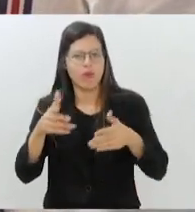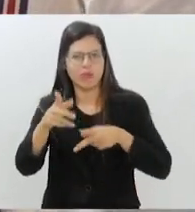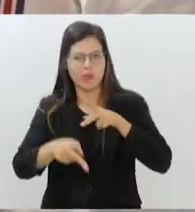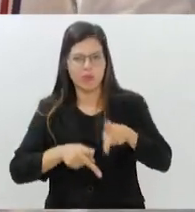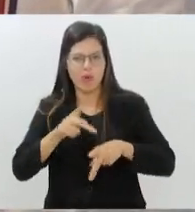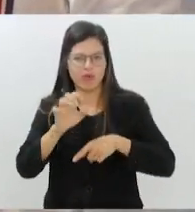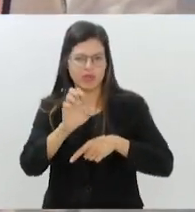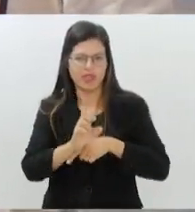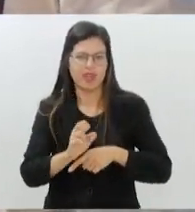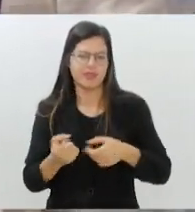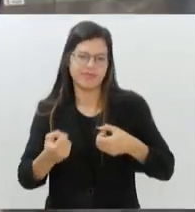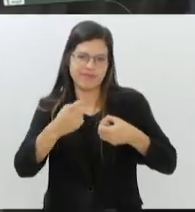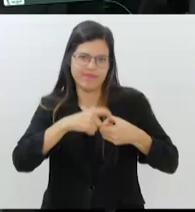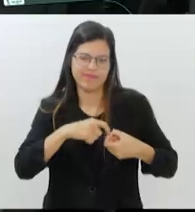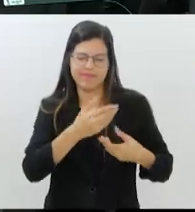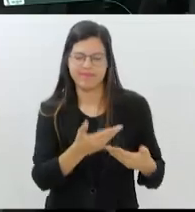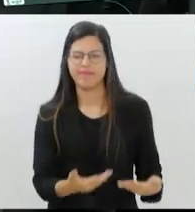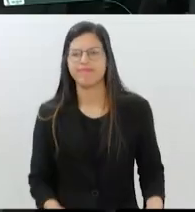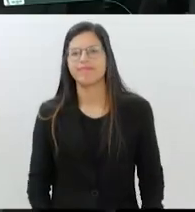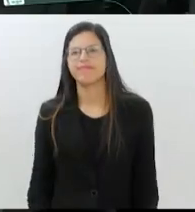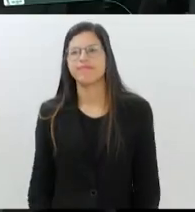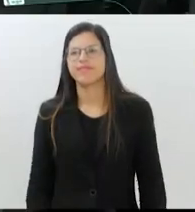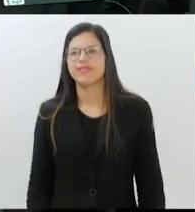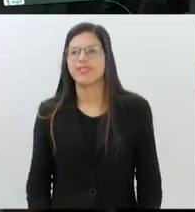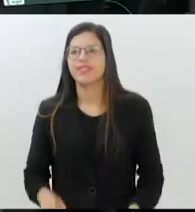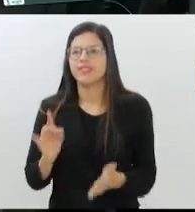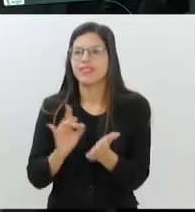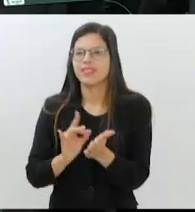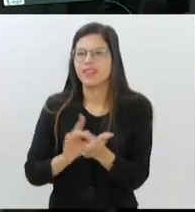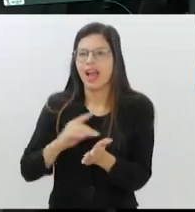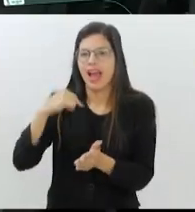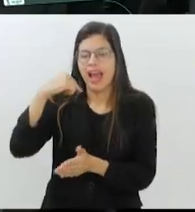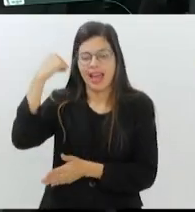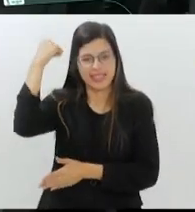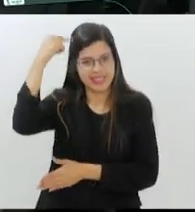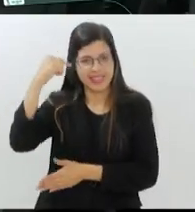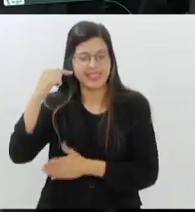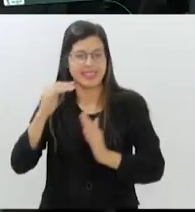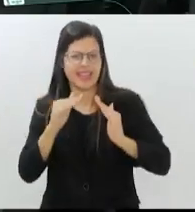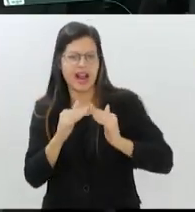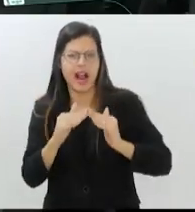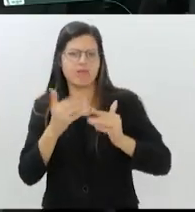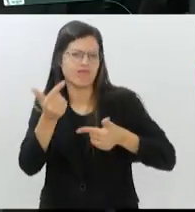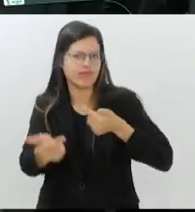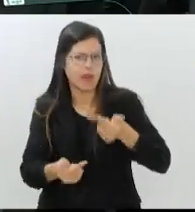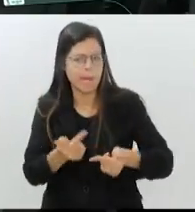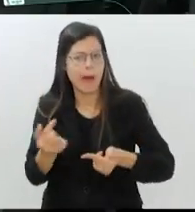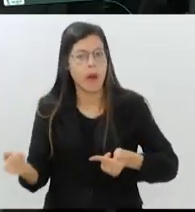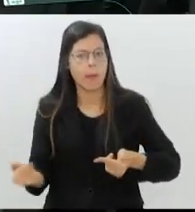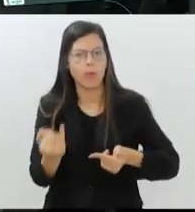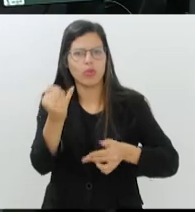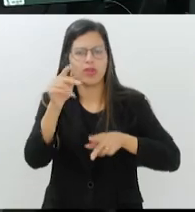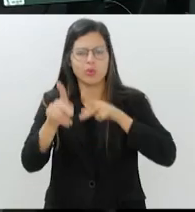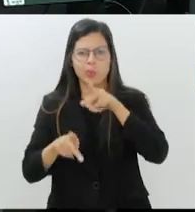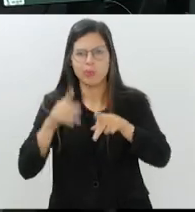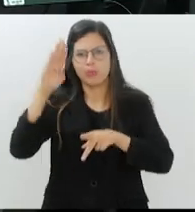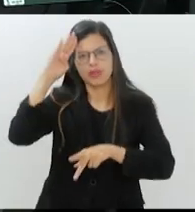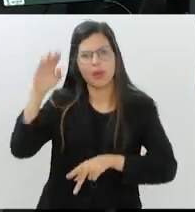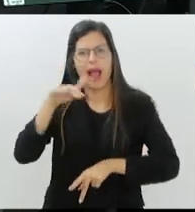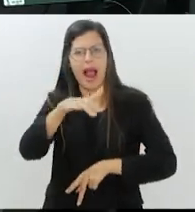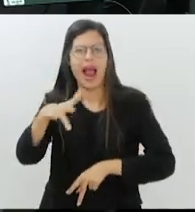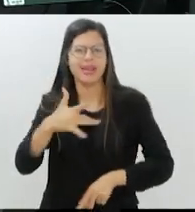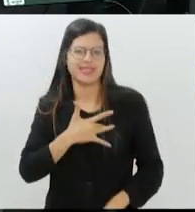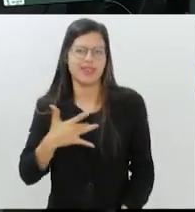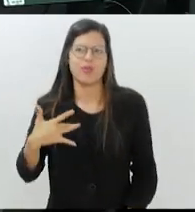o Estado. Volto com você no estúdio. Verdade, a Santa Casa presta um serviço importantíssimo à população, principalmente na área médica.